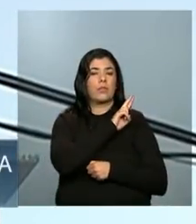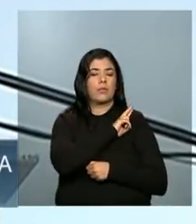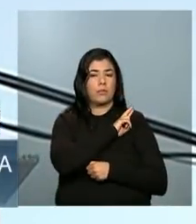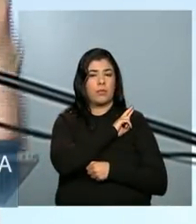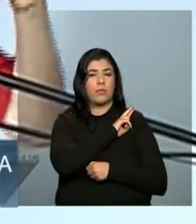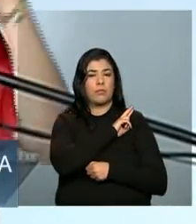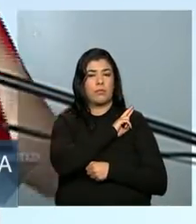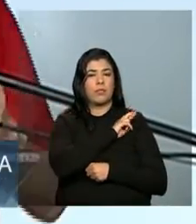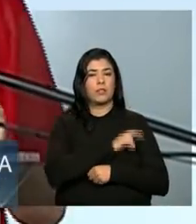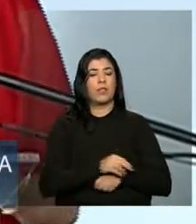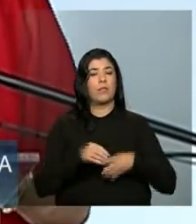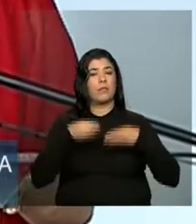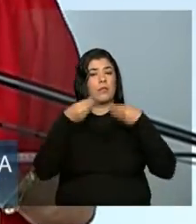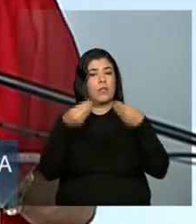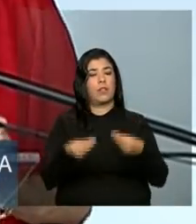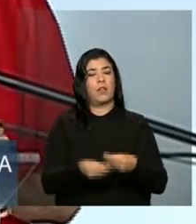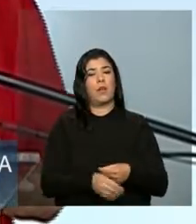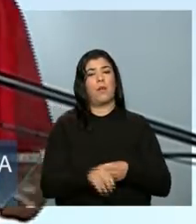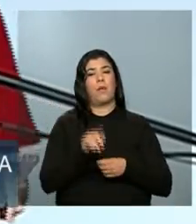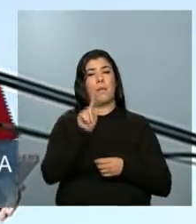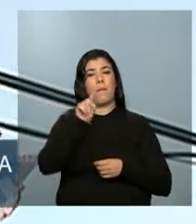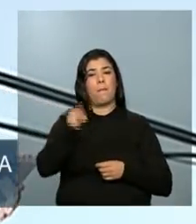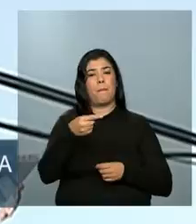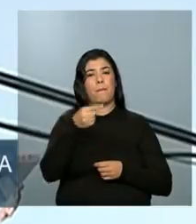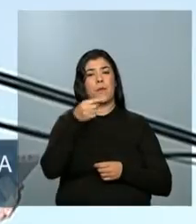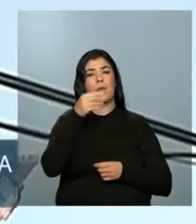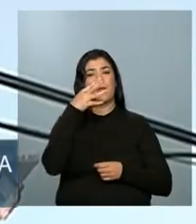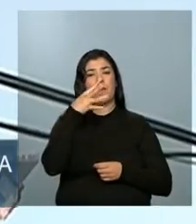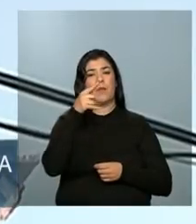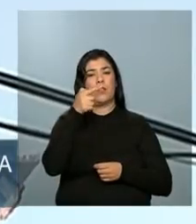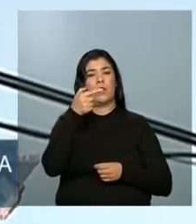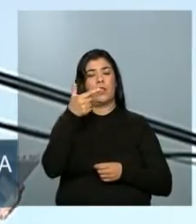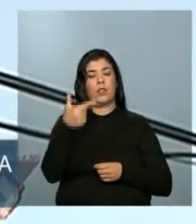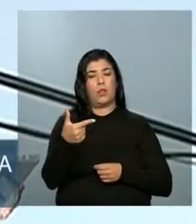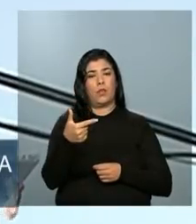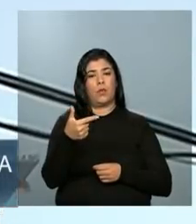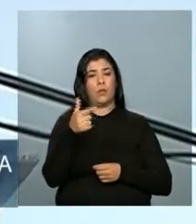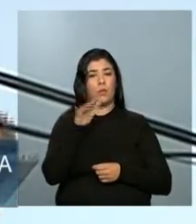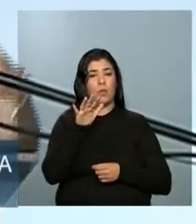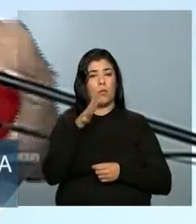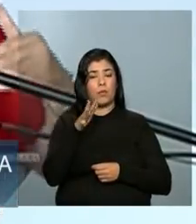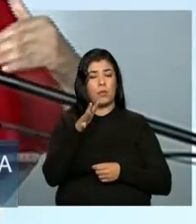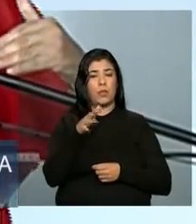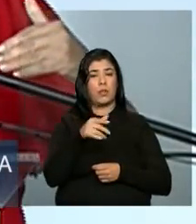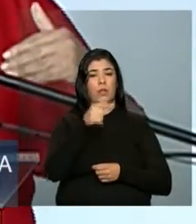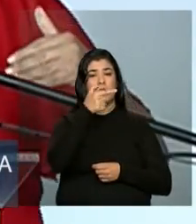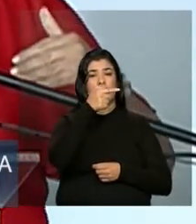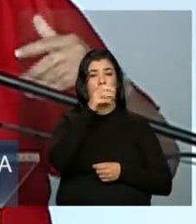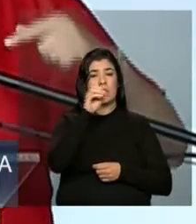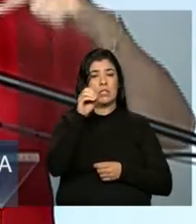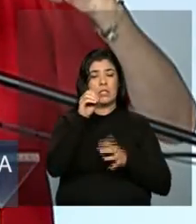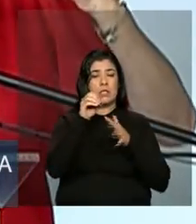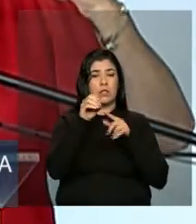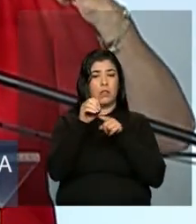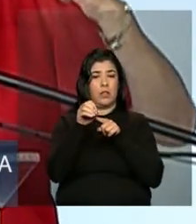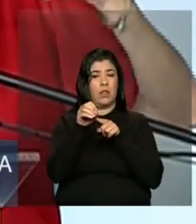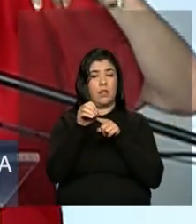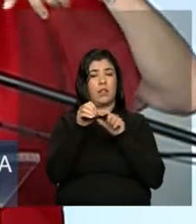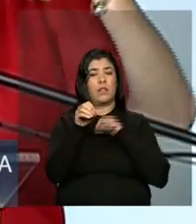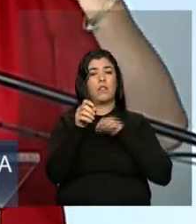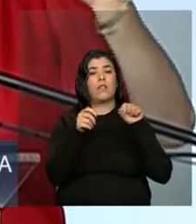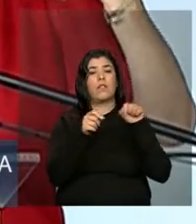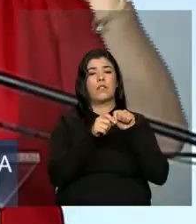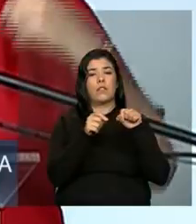.472, em torno de 700 e poucas. As restantes vão ser